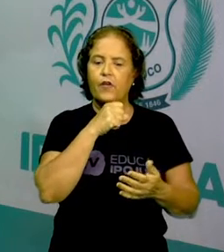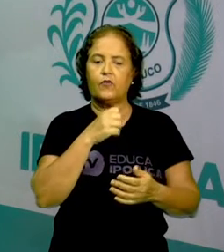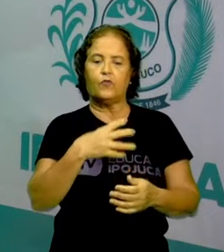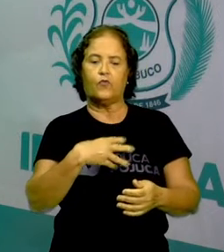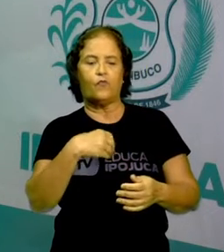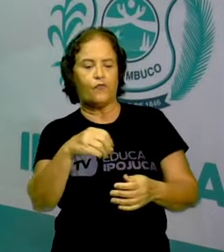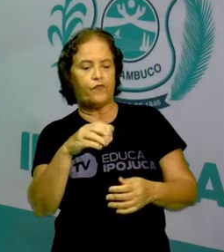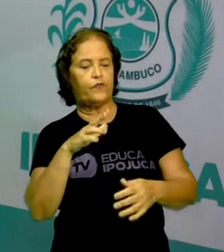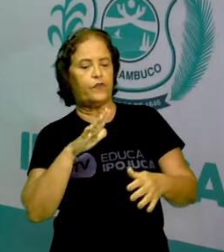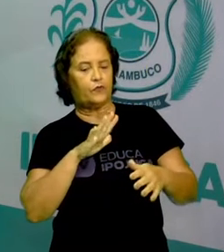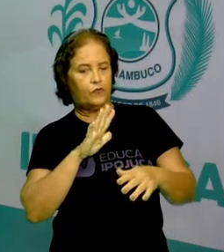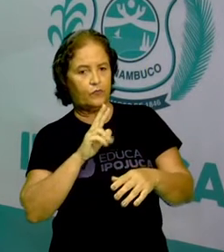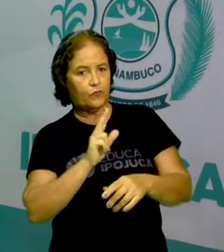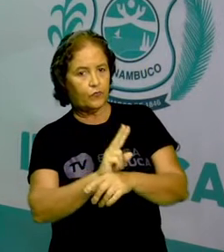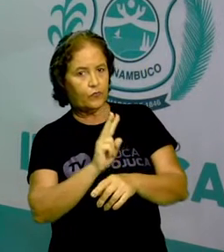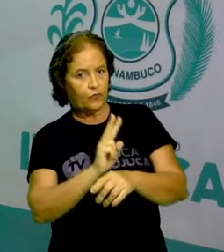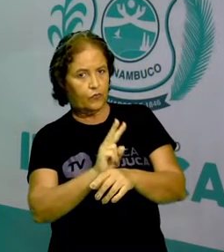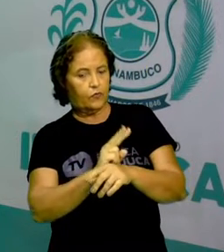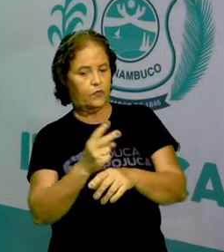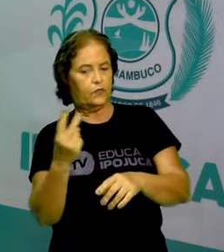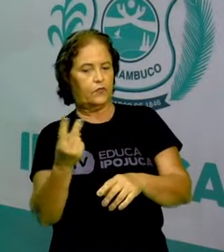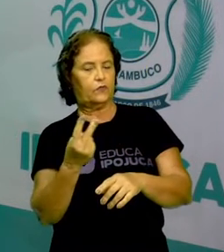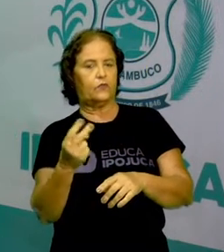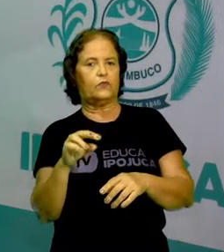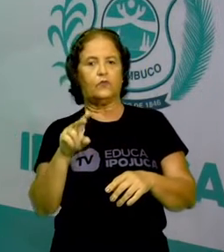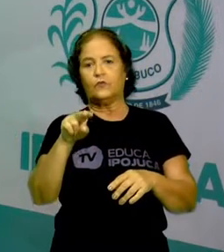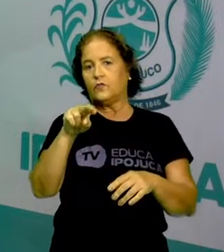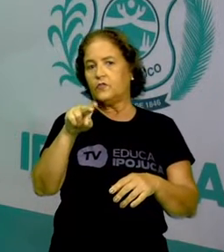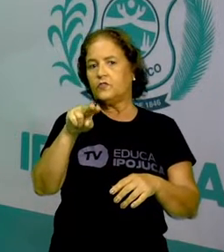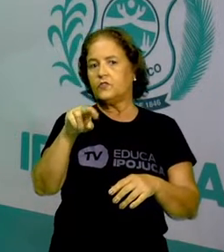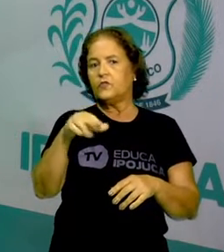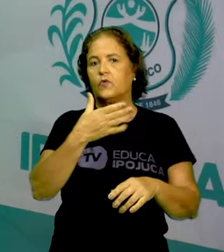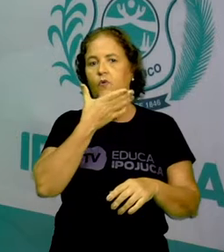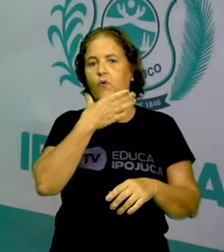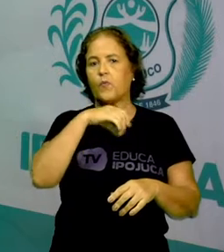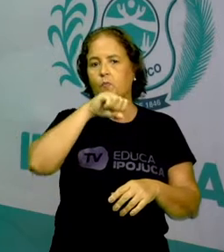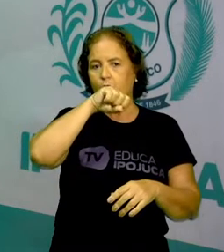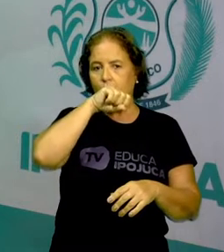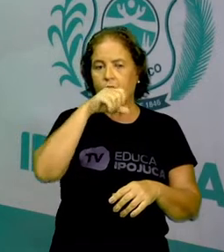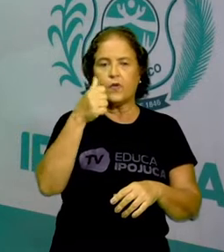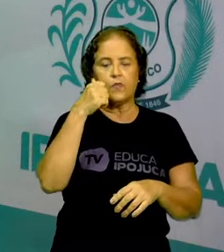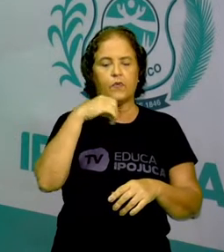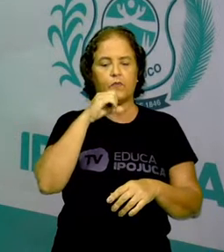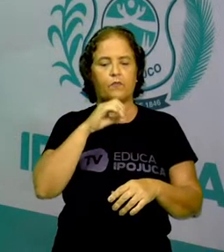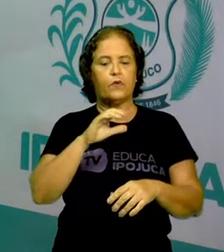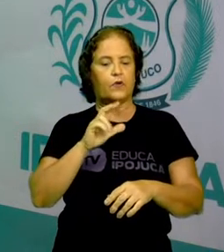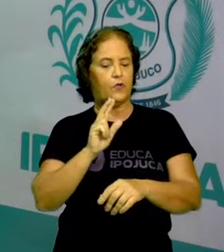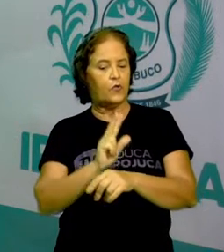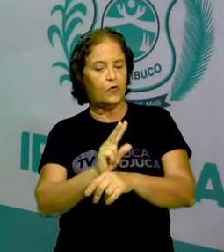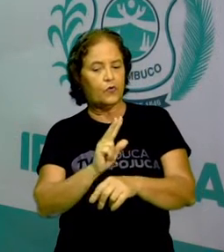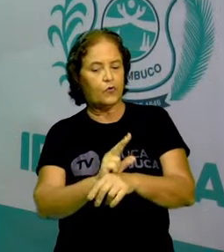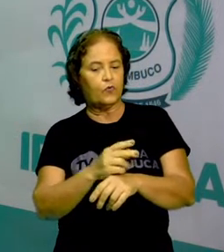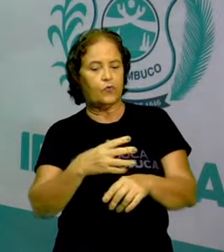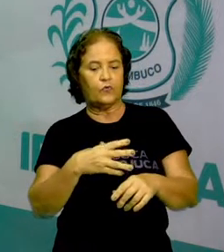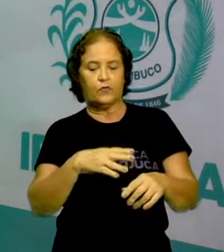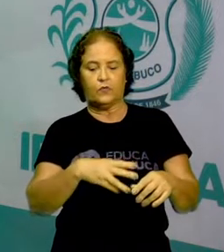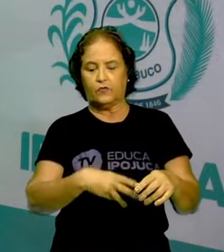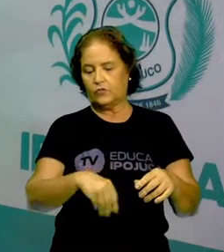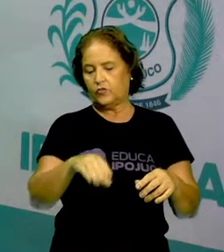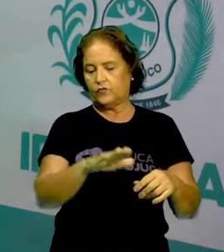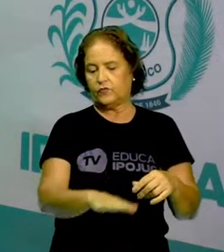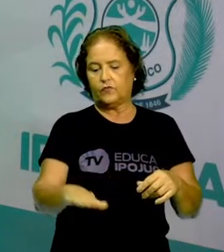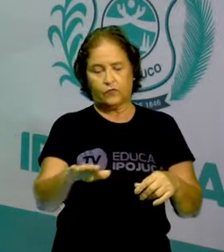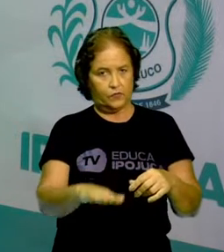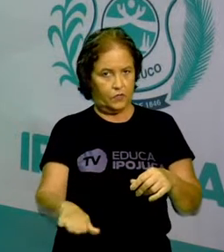zelar pelos filhos quando criança. Então os pais cuidam dos filhos quando criança e